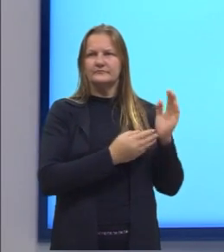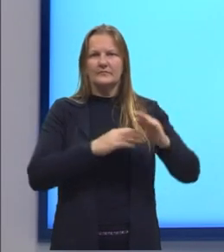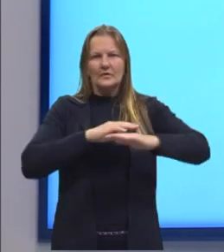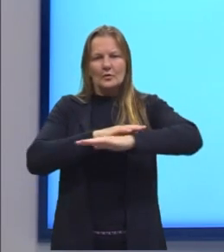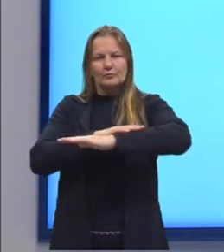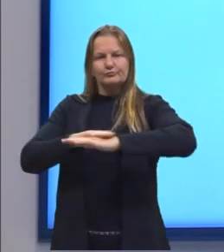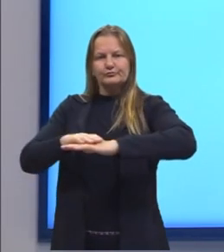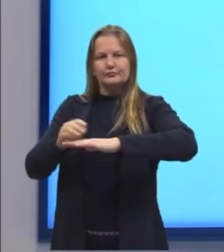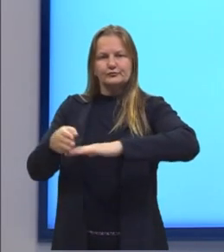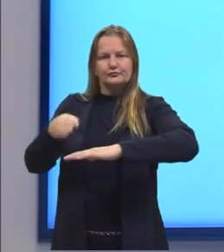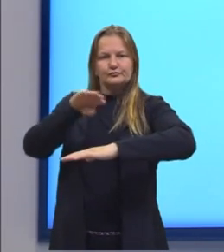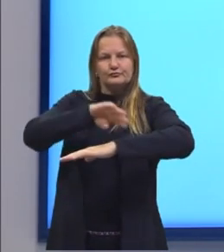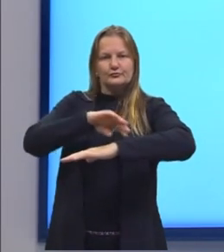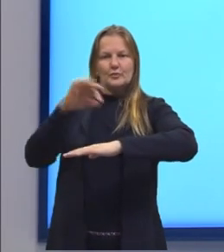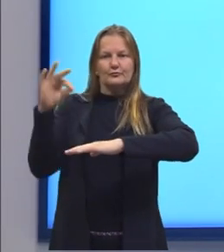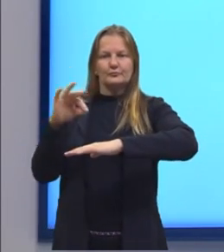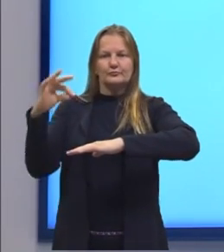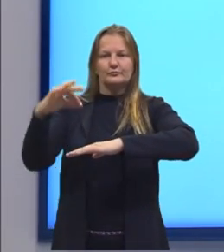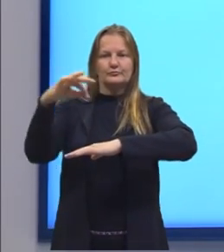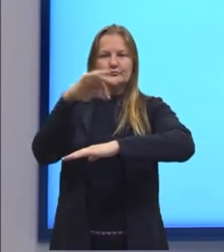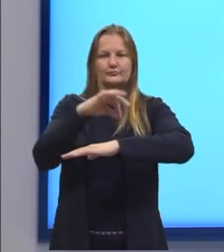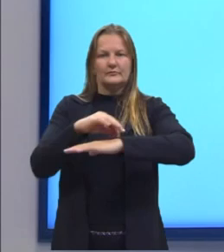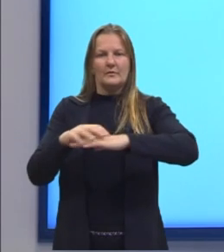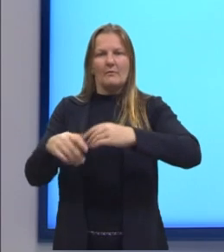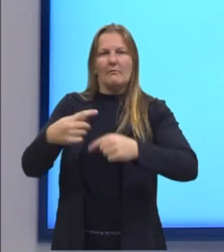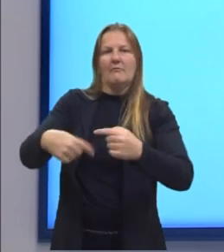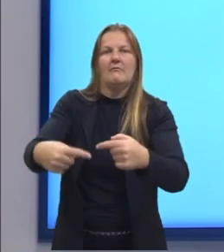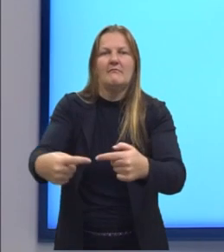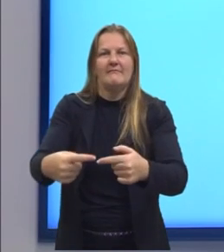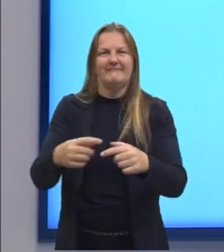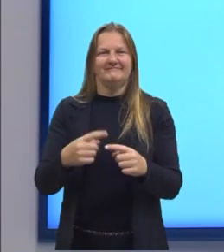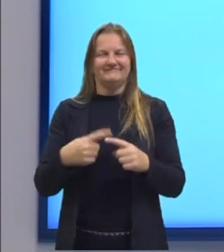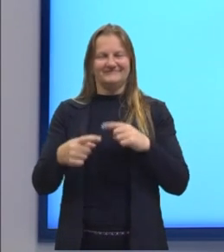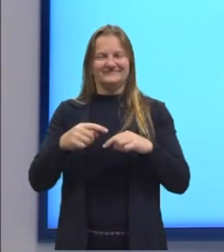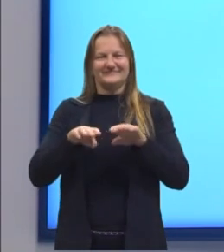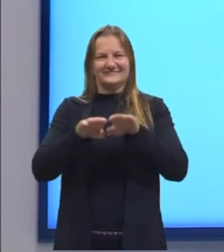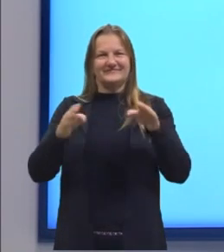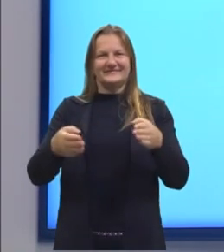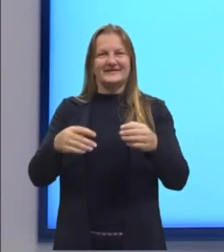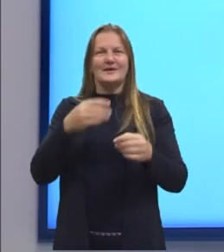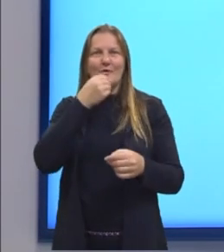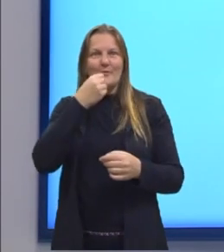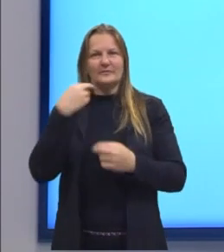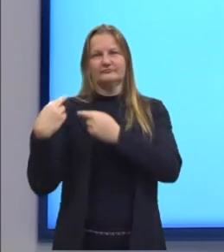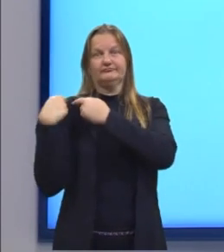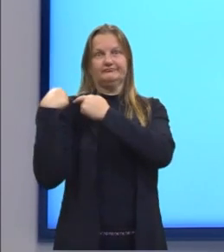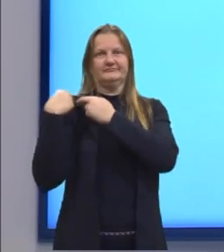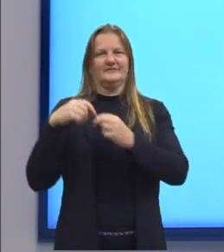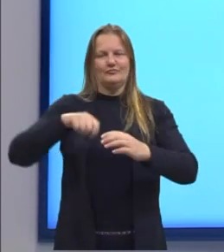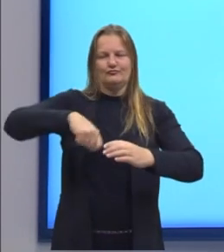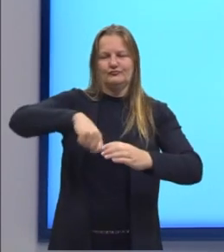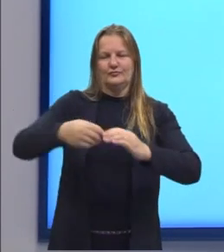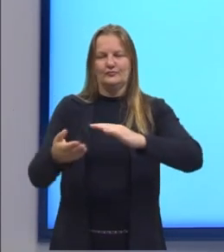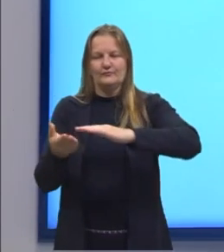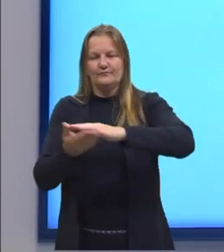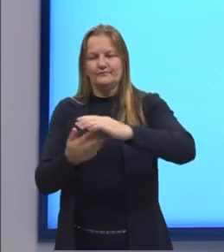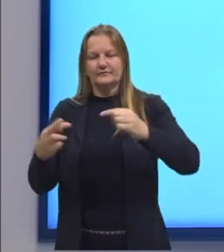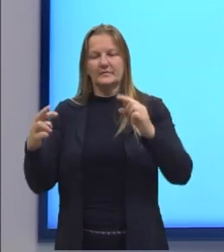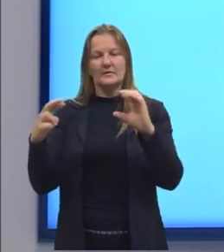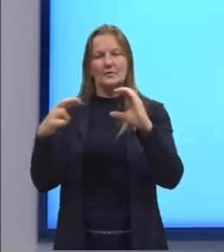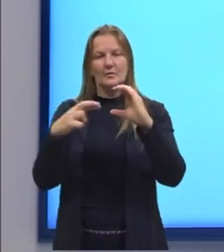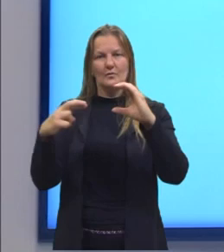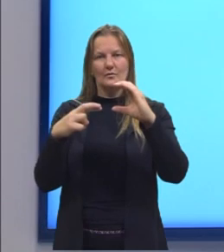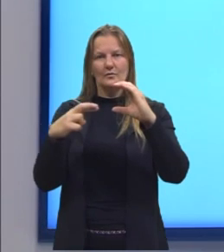deste suporte, dificultando que o melão role sobre a mesa, o chefe fará o corte de modo que o raio R